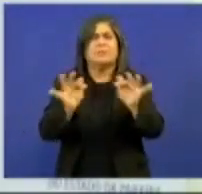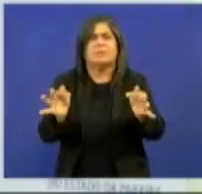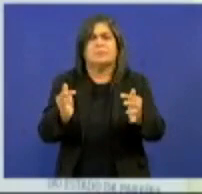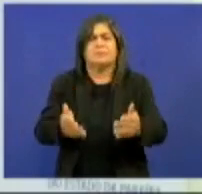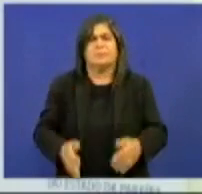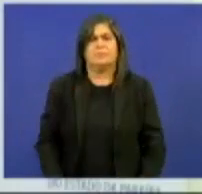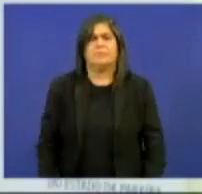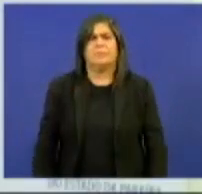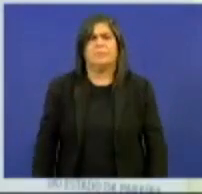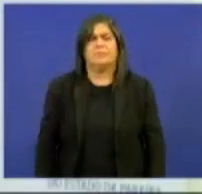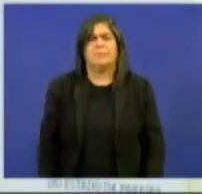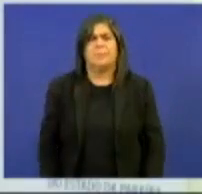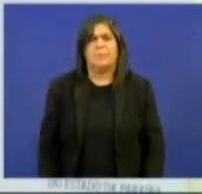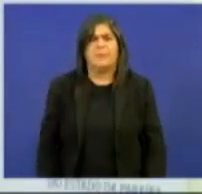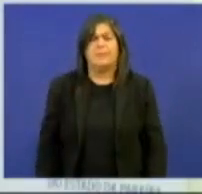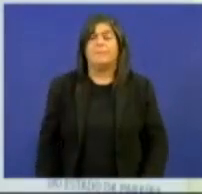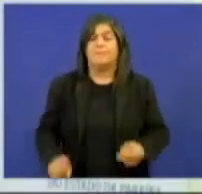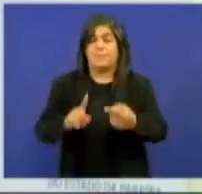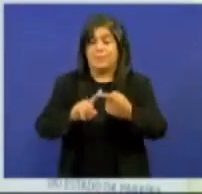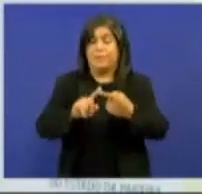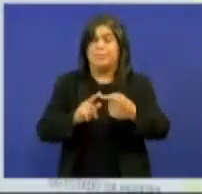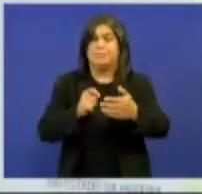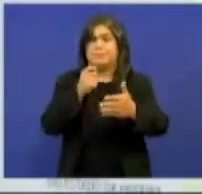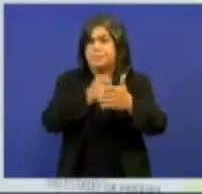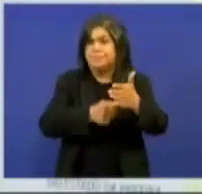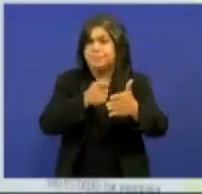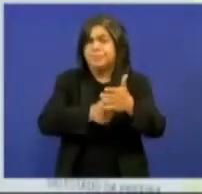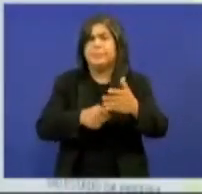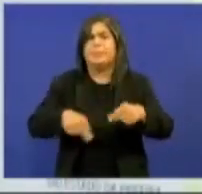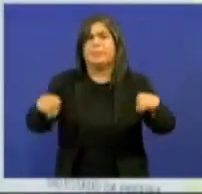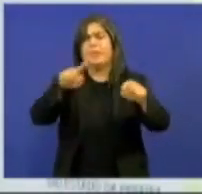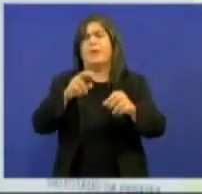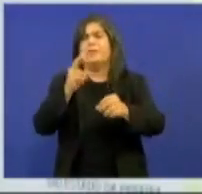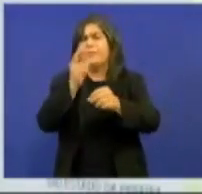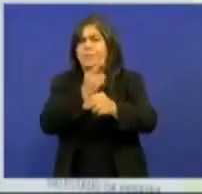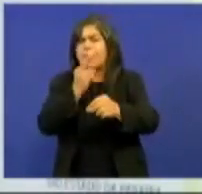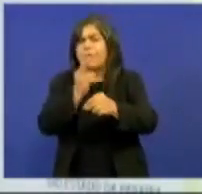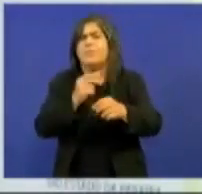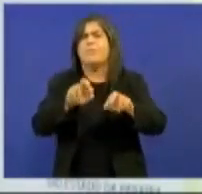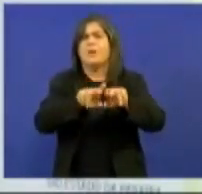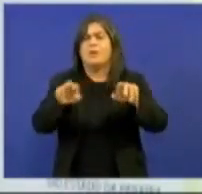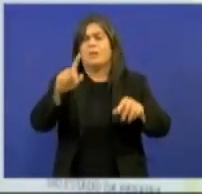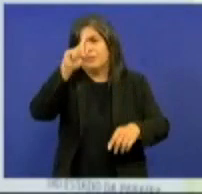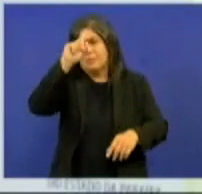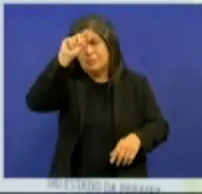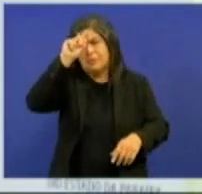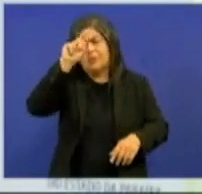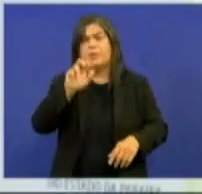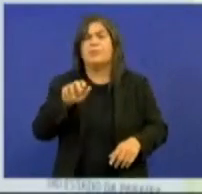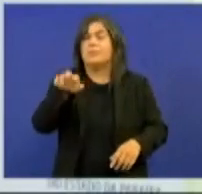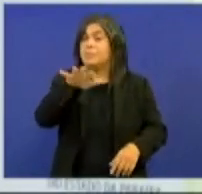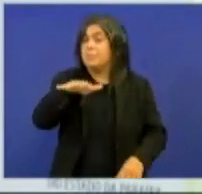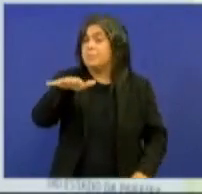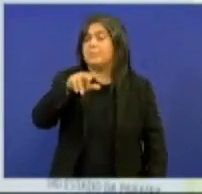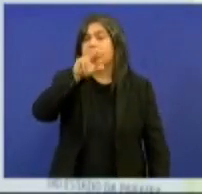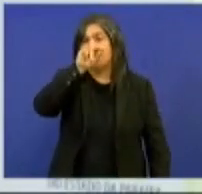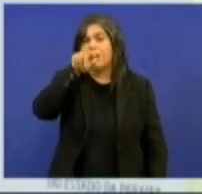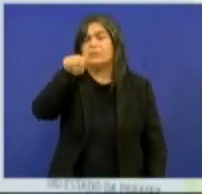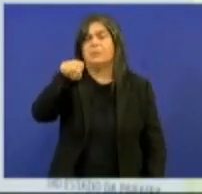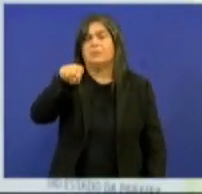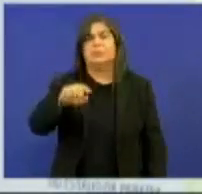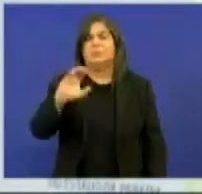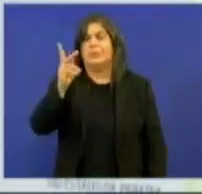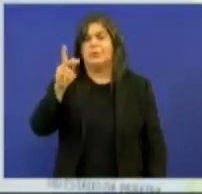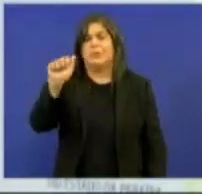cobrar, mais uma vez, a reforma do Hospital Regional de Patos, deputada Chica